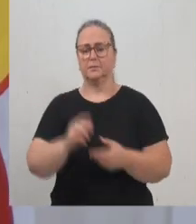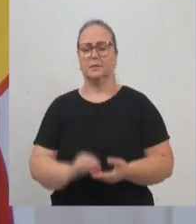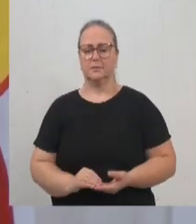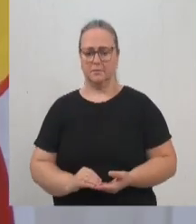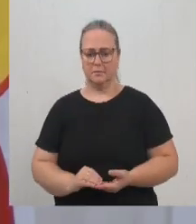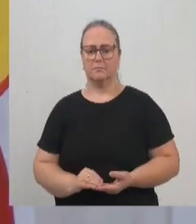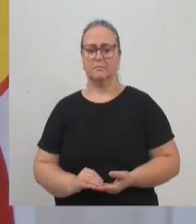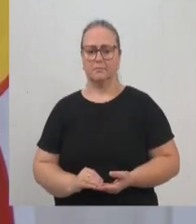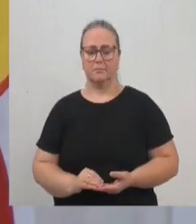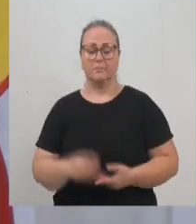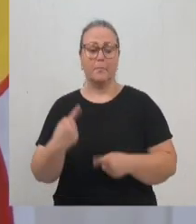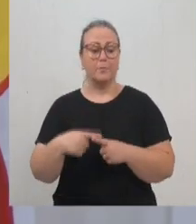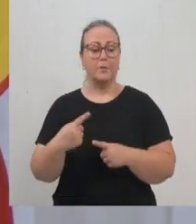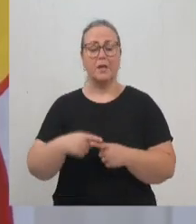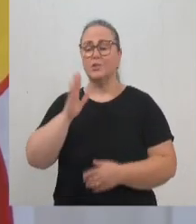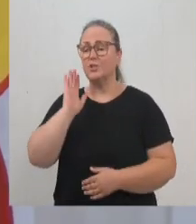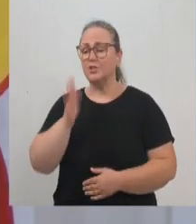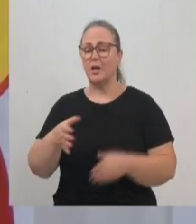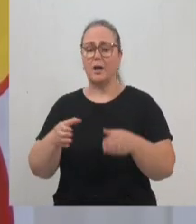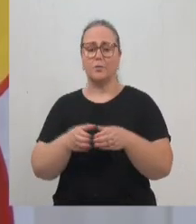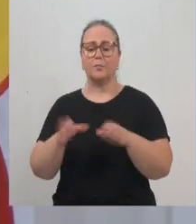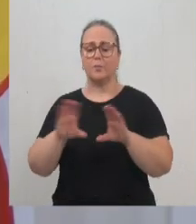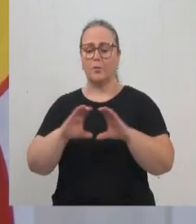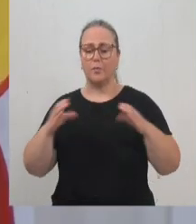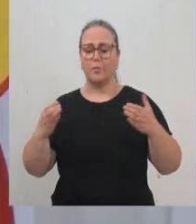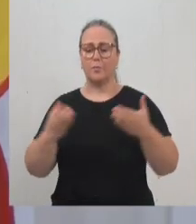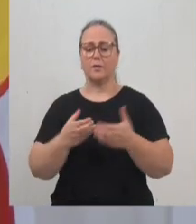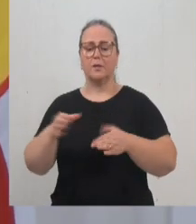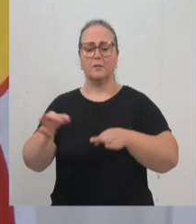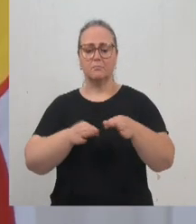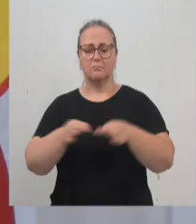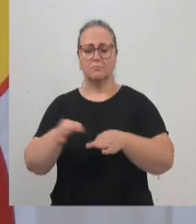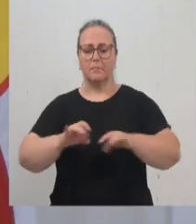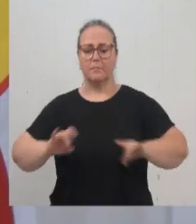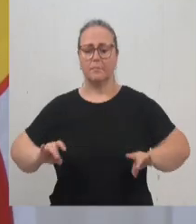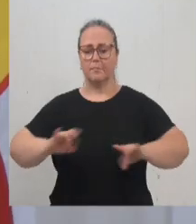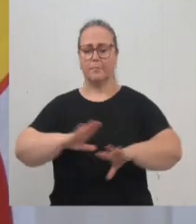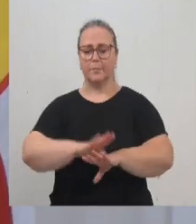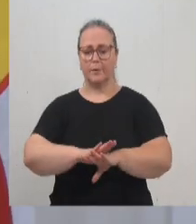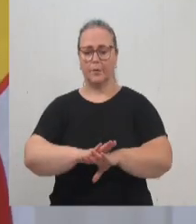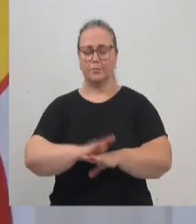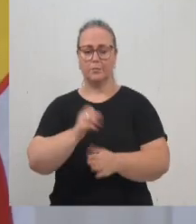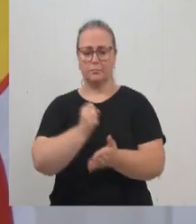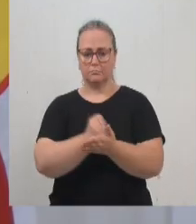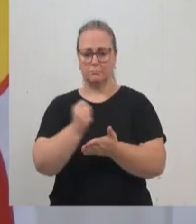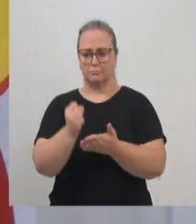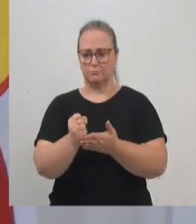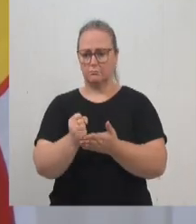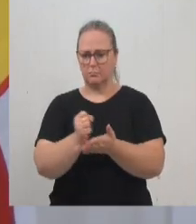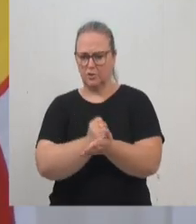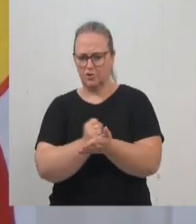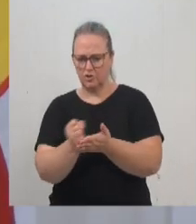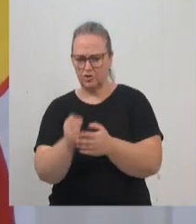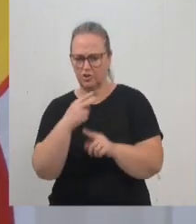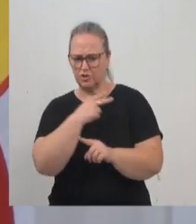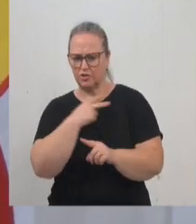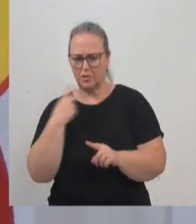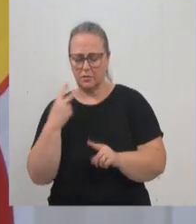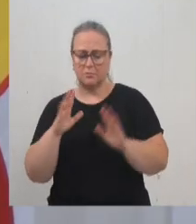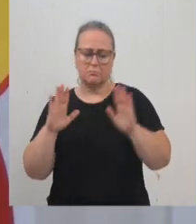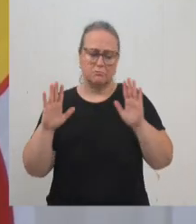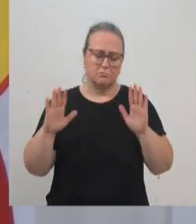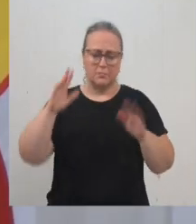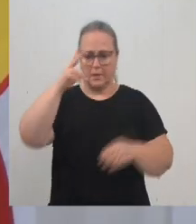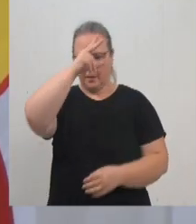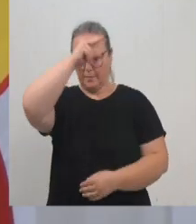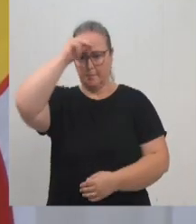vez que elas se organizaram com a comunidade para isso. Se o contrato venceu, aí a Prefeitura agora vai ver meios